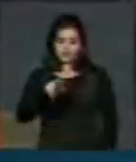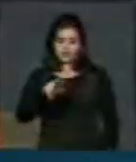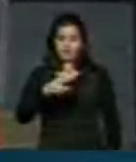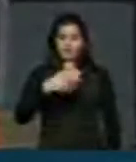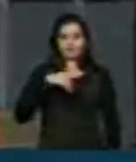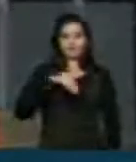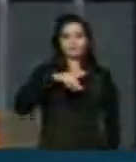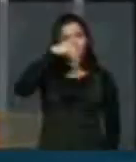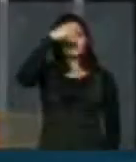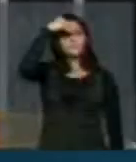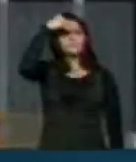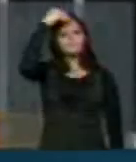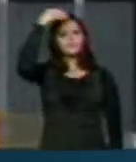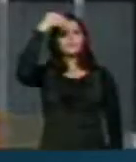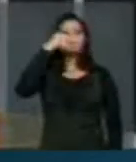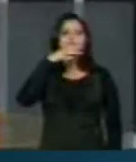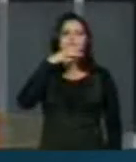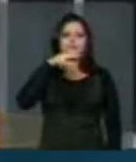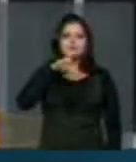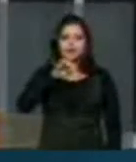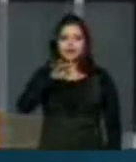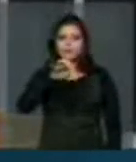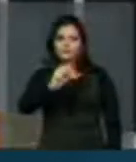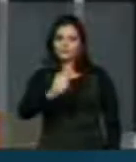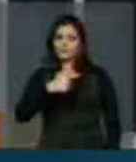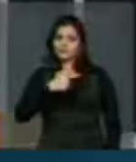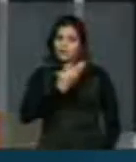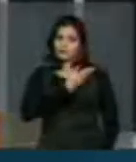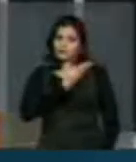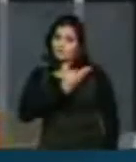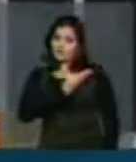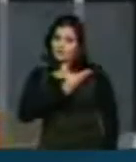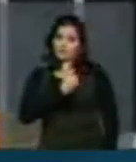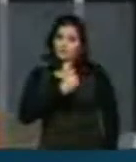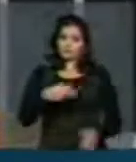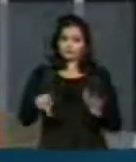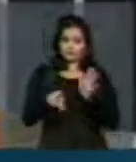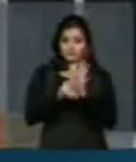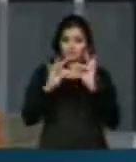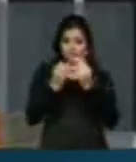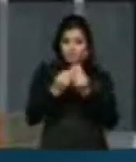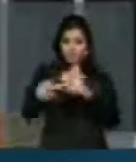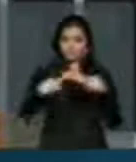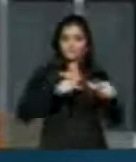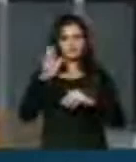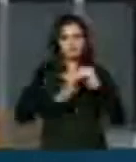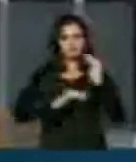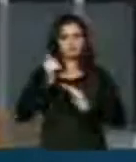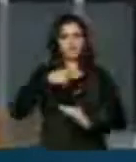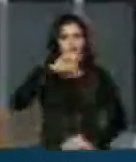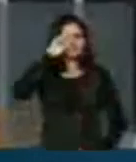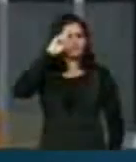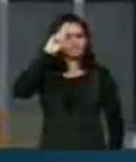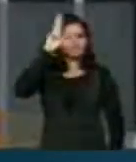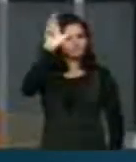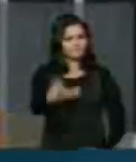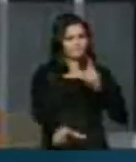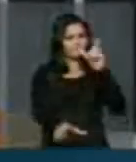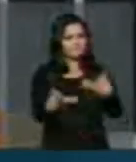sobrinhos, seus netos, seus amigos, seus colegas de trabalho, autoridade desse país,